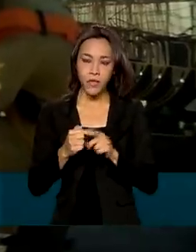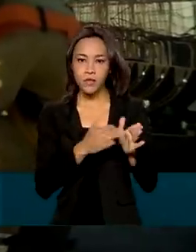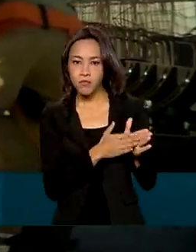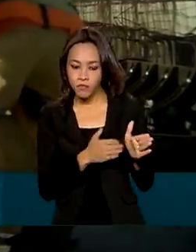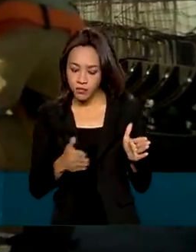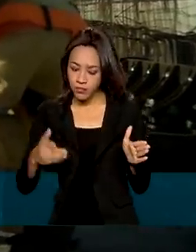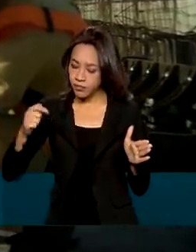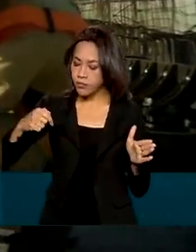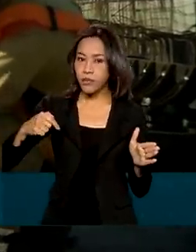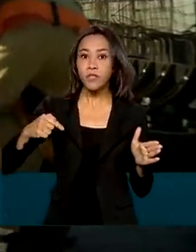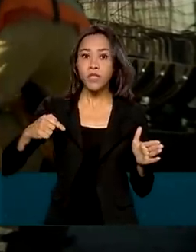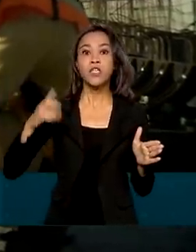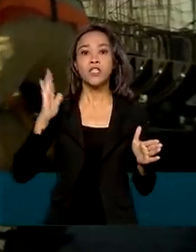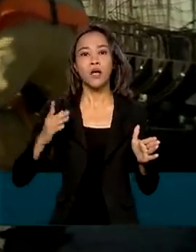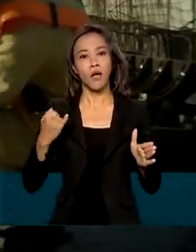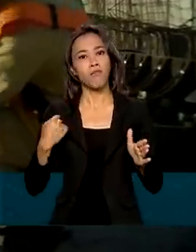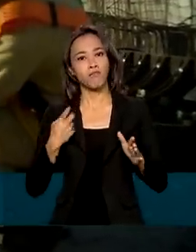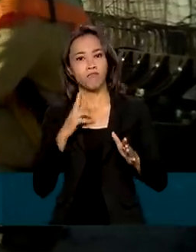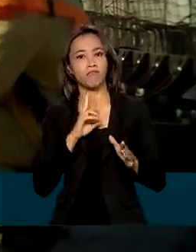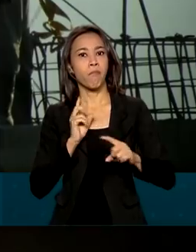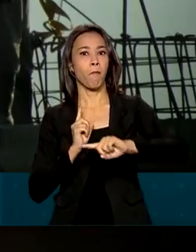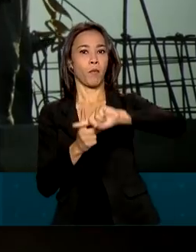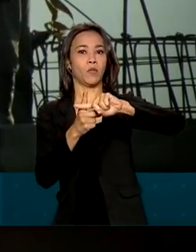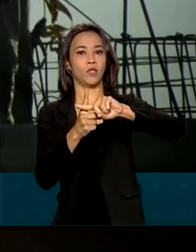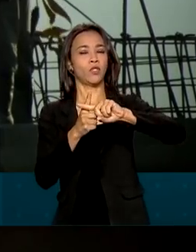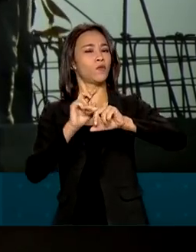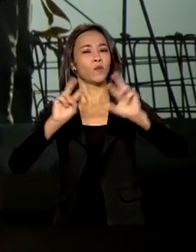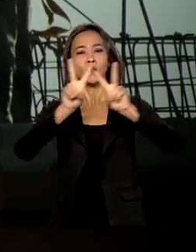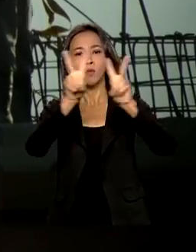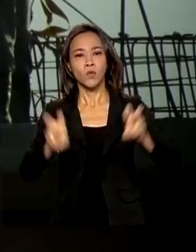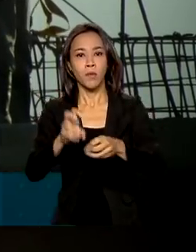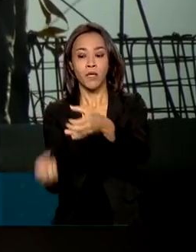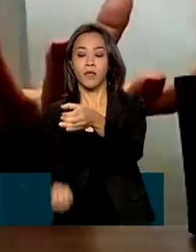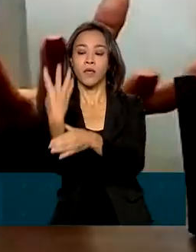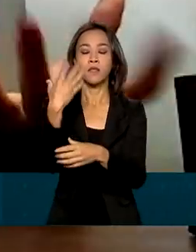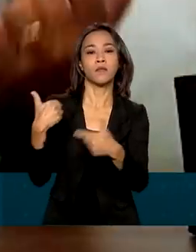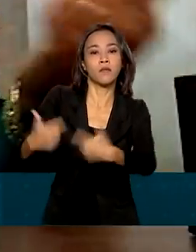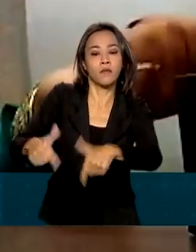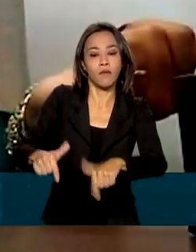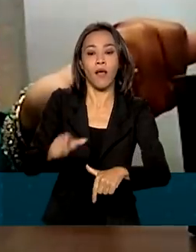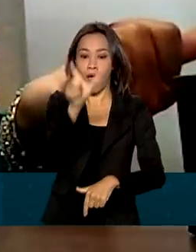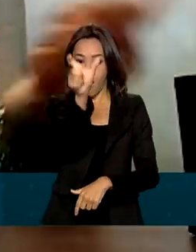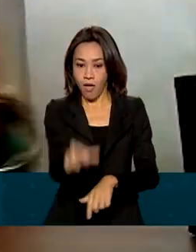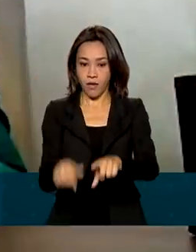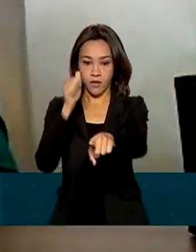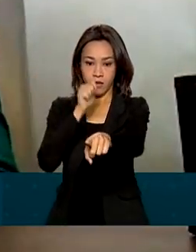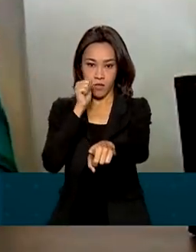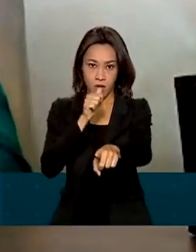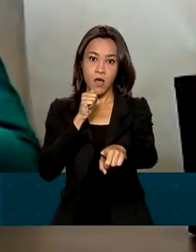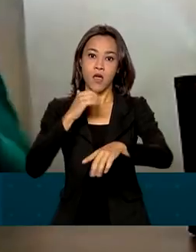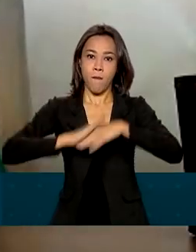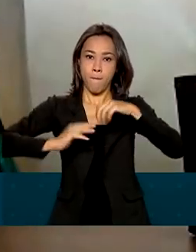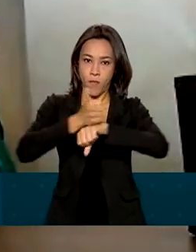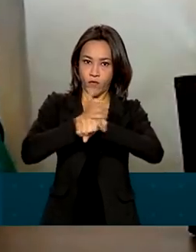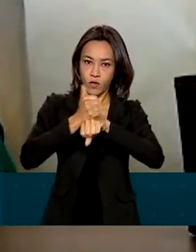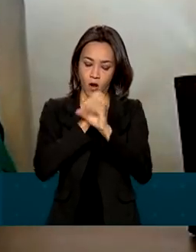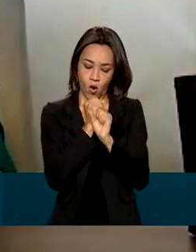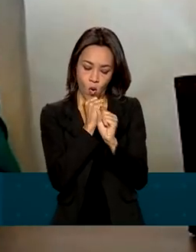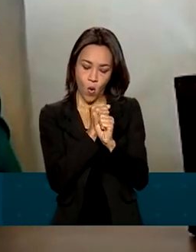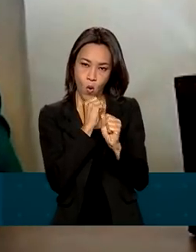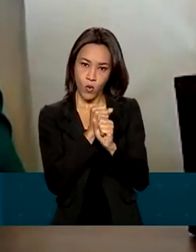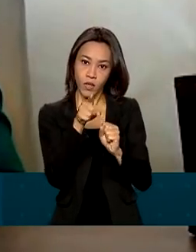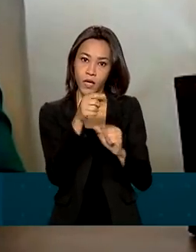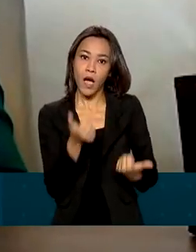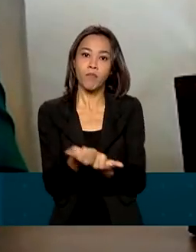Brasil teve saldo positivo na geração de empregos. O movimento foi observado por esta contadora, que presta assessoria a